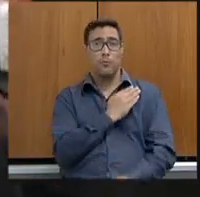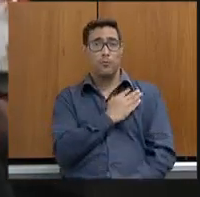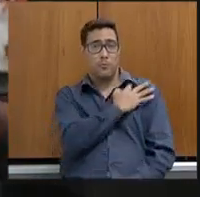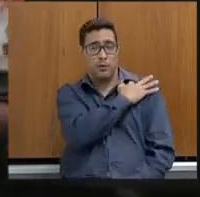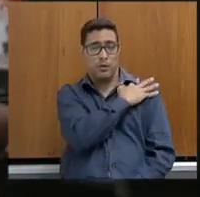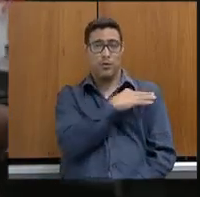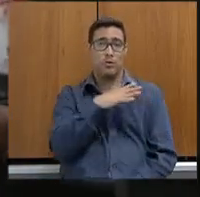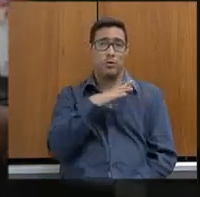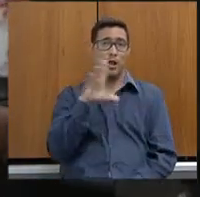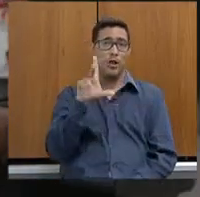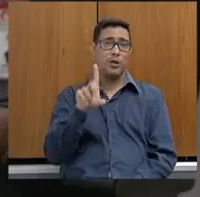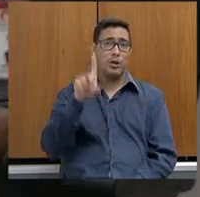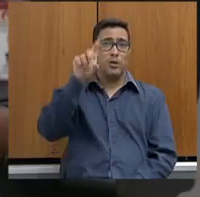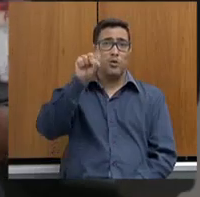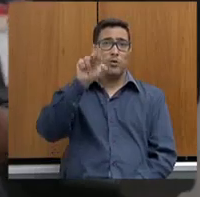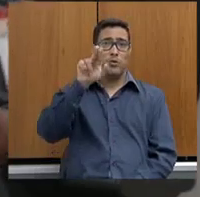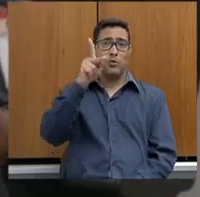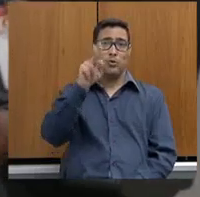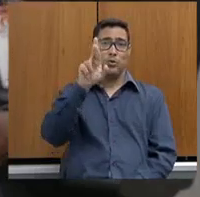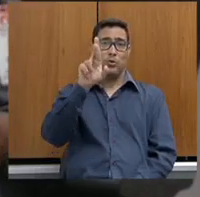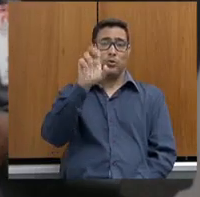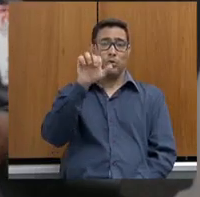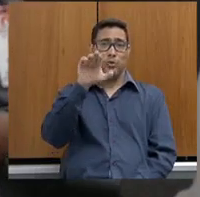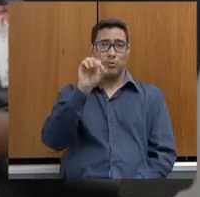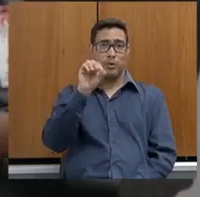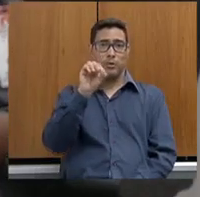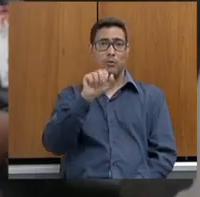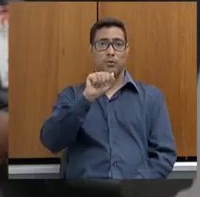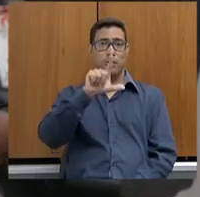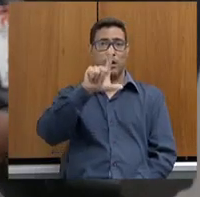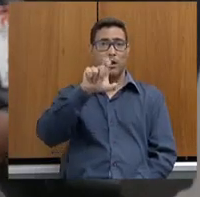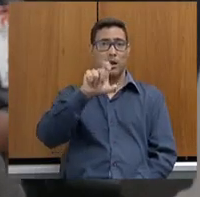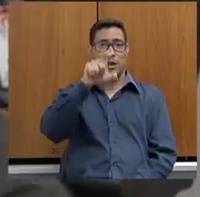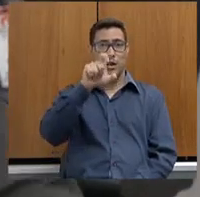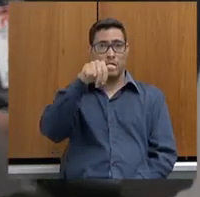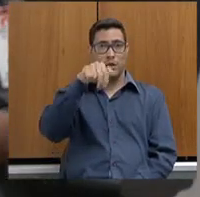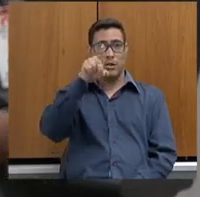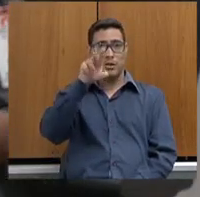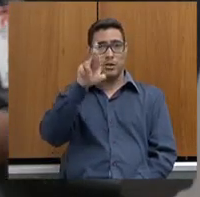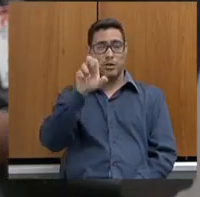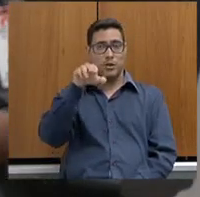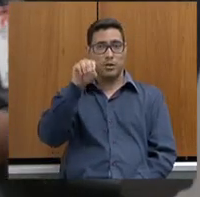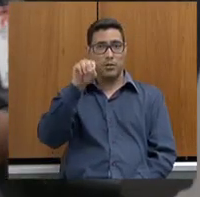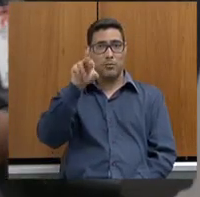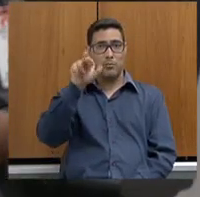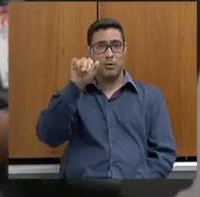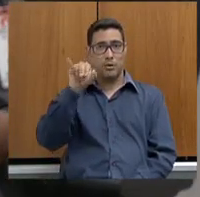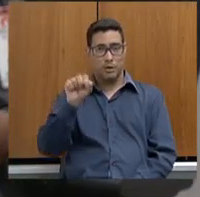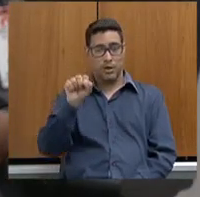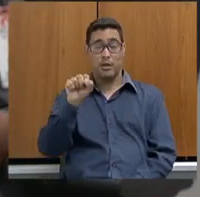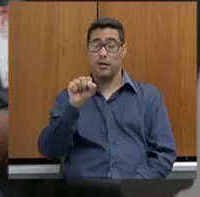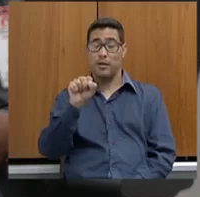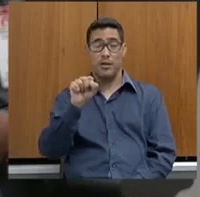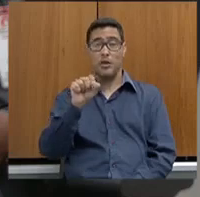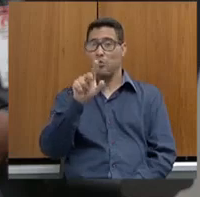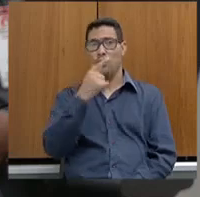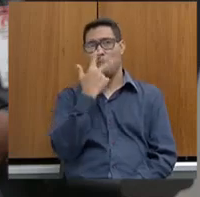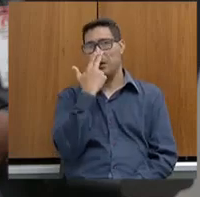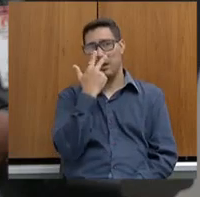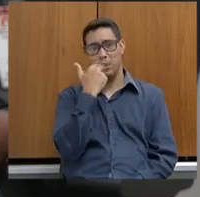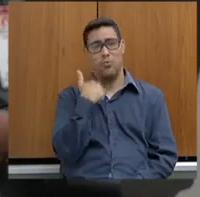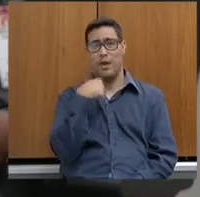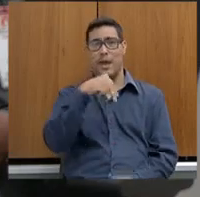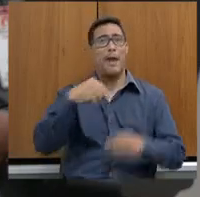Supremo, Alexandre de Moraes, não pode ter mais não. Porque ele não é ministro do Supremo, ele é Deus do Supremo. É diferente, viu?